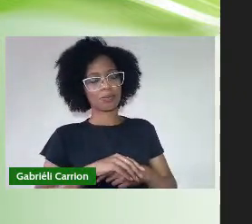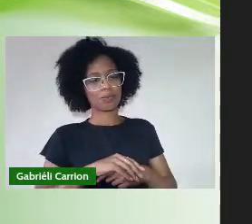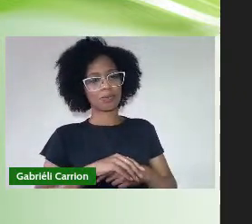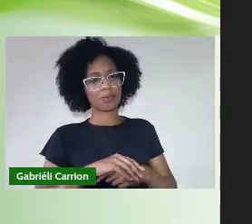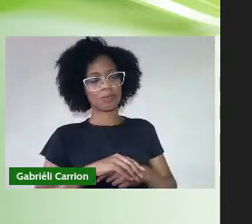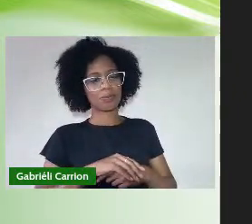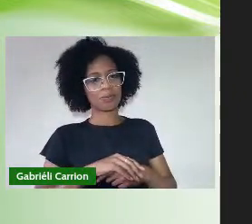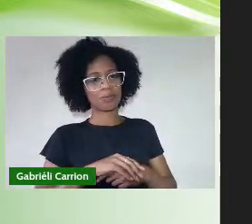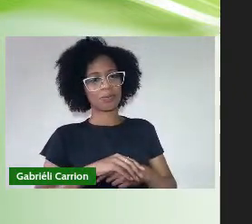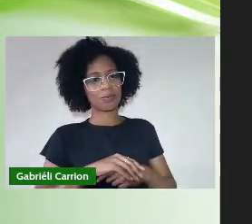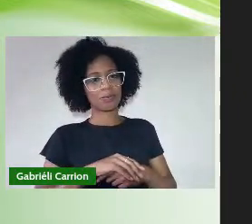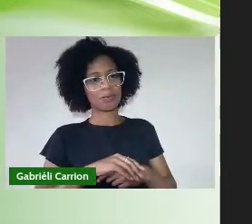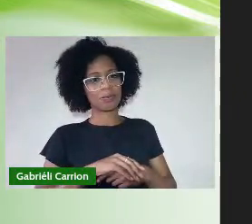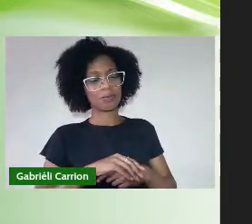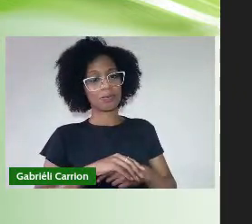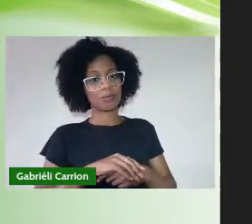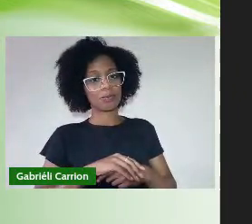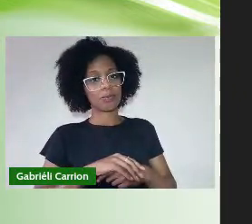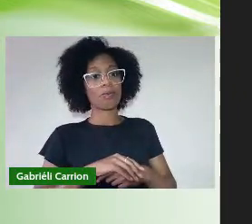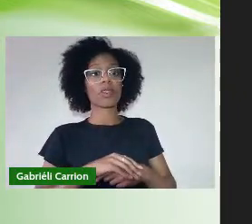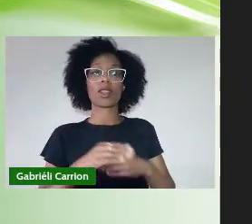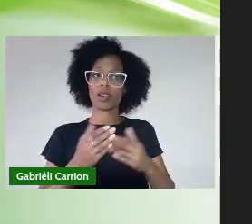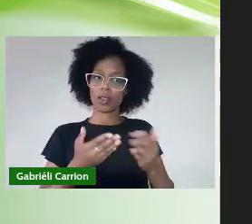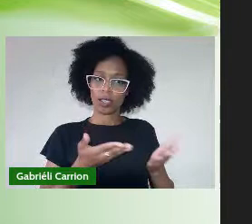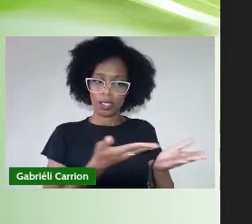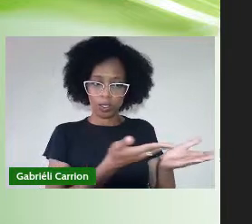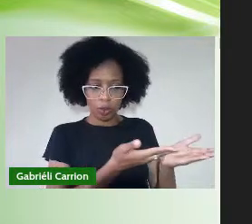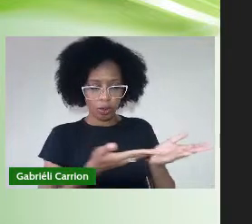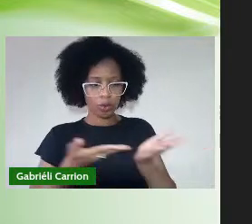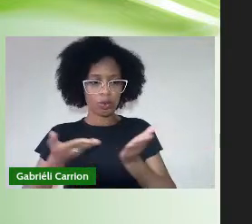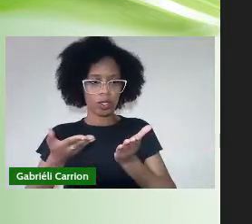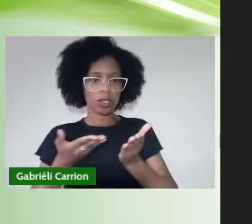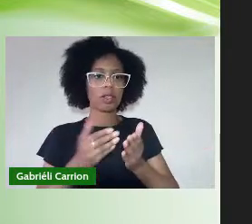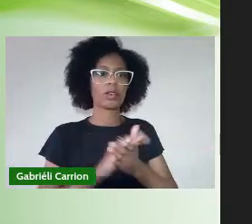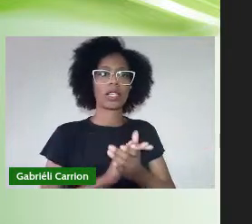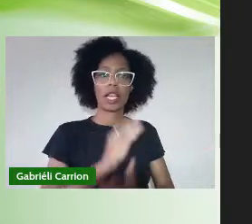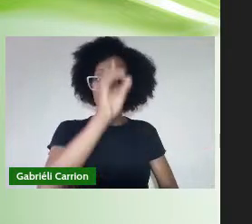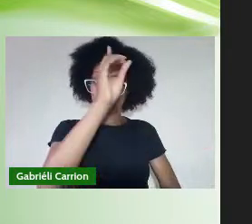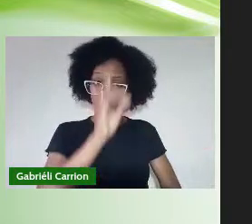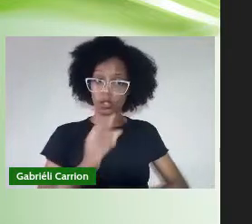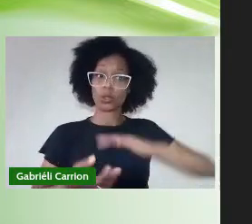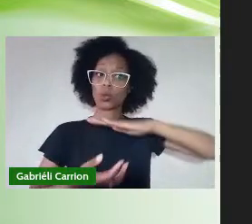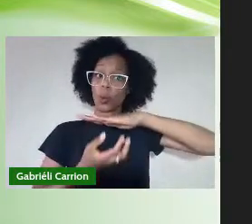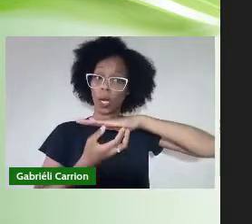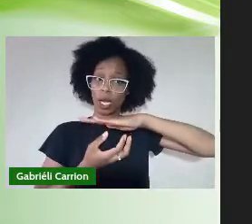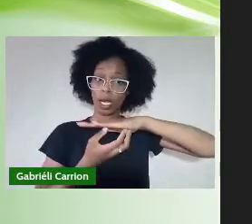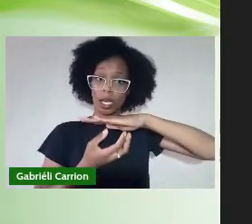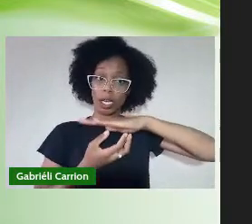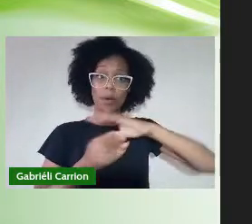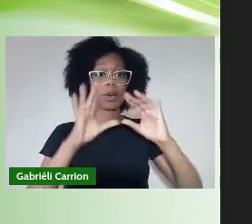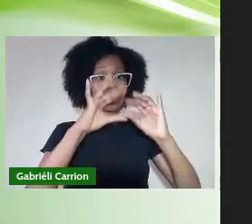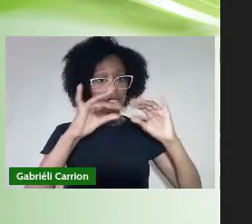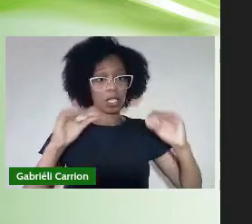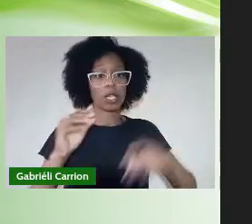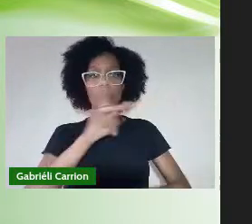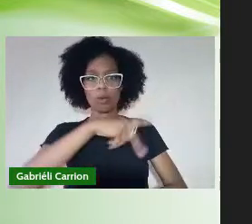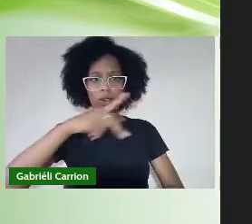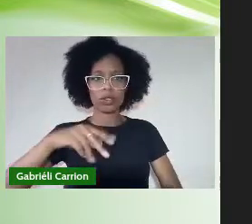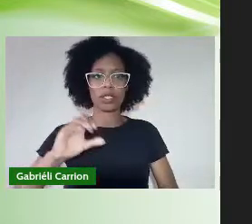Para seu pronunciamento Convidamos a senhora diretora Do Campos de Aguarão Professora Silvana Maria Gritti